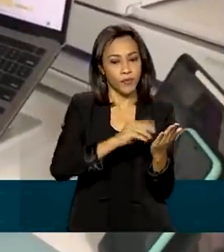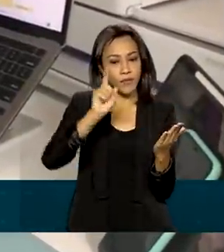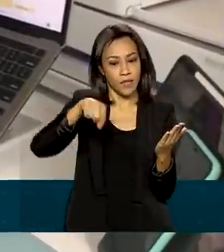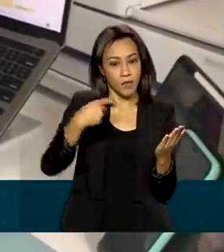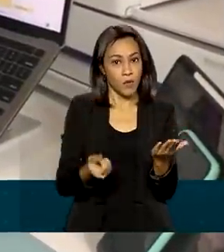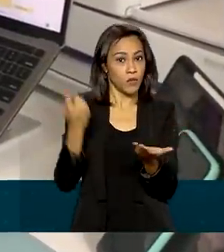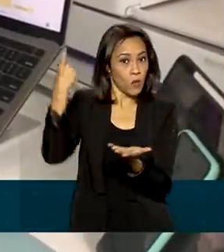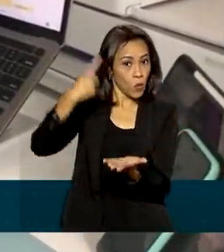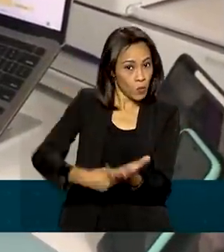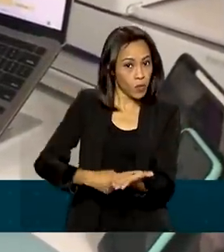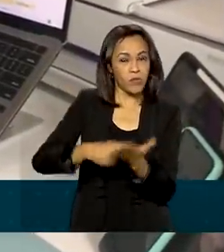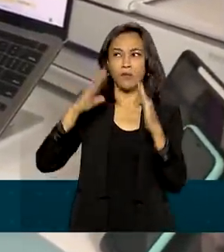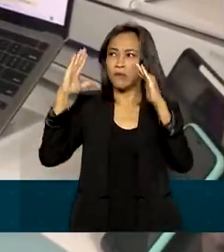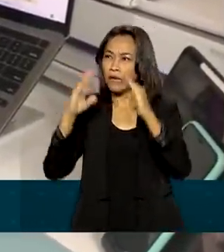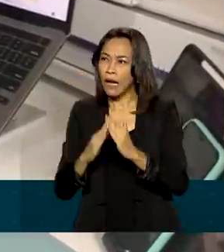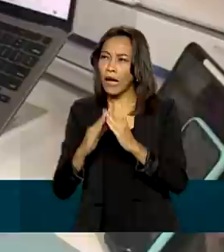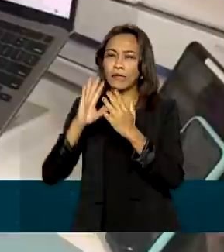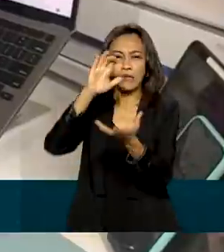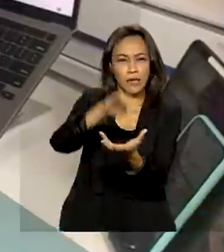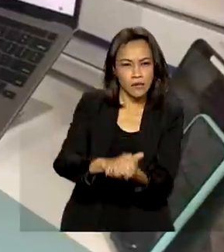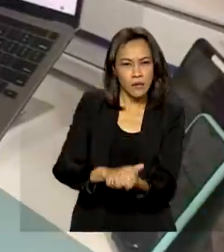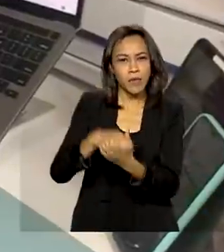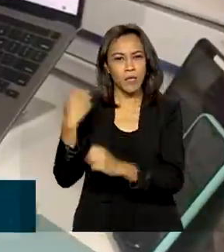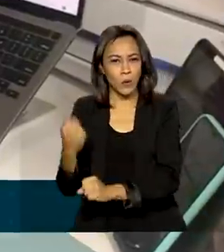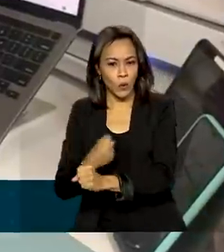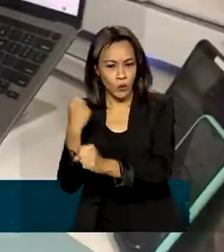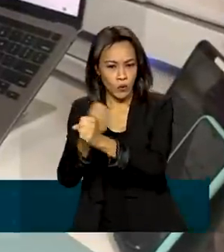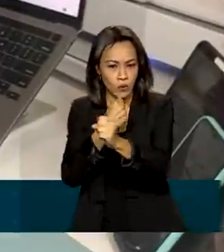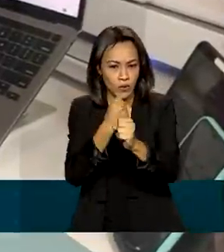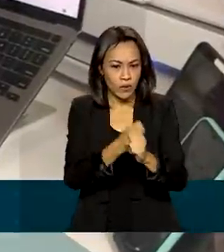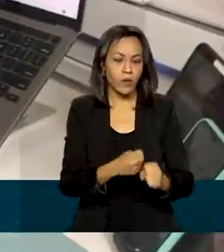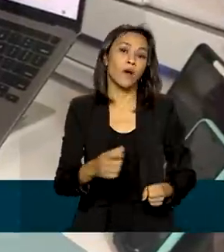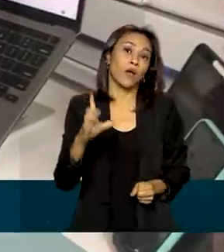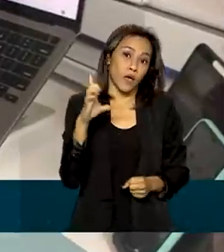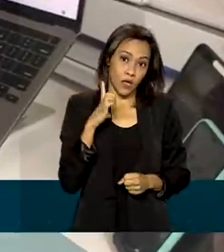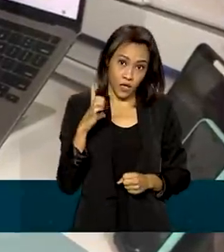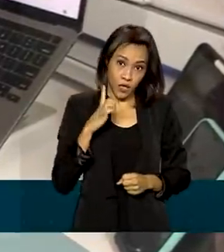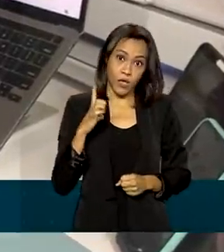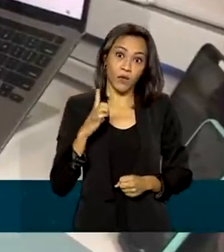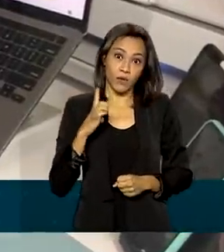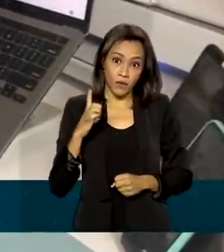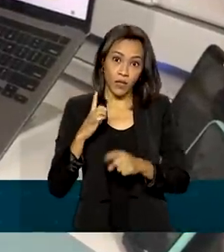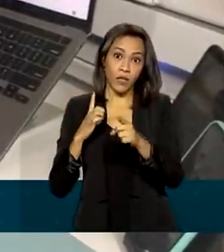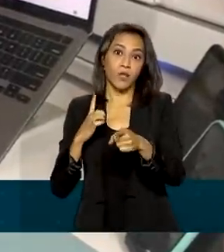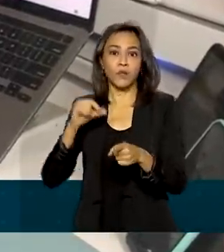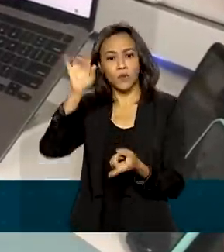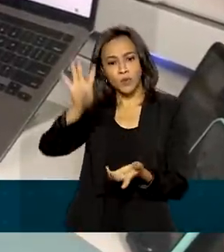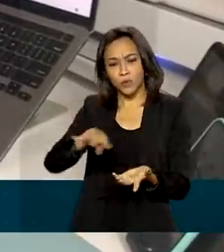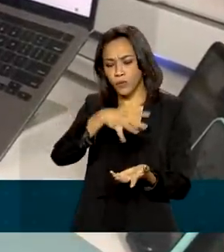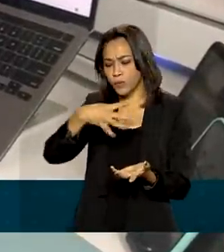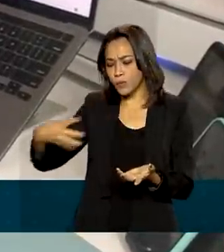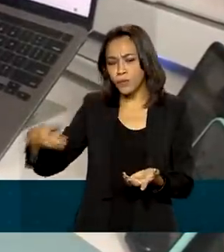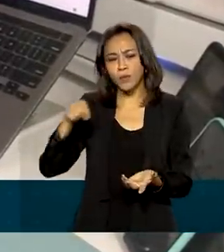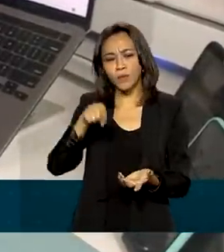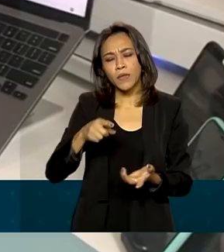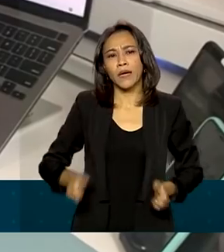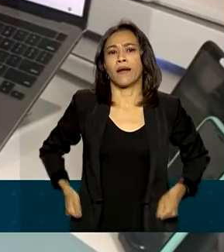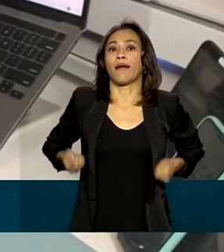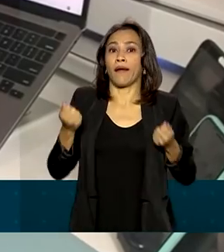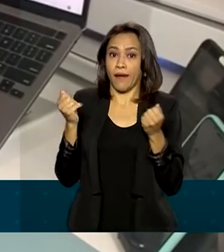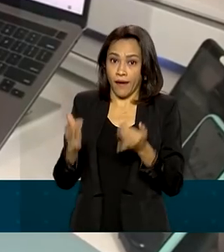responsabilidades, casa, casamento, obra, eu tenho minhas planilhas de gastos, principalmente gastos extras,